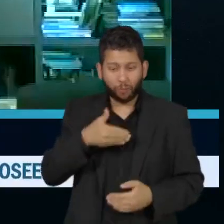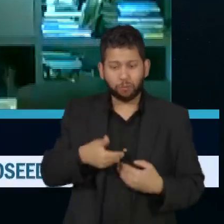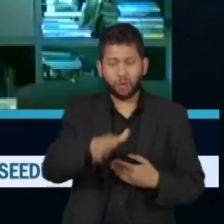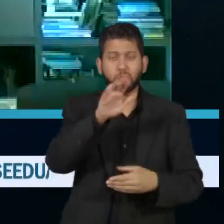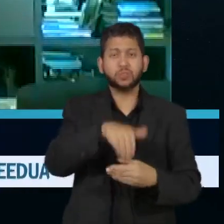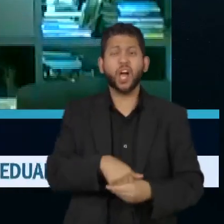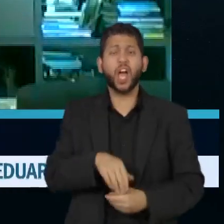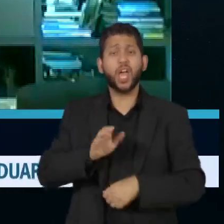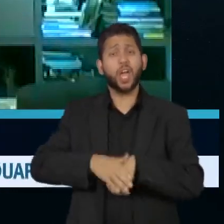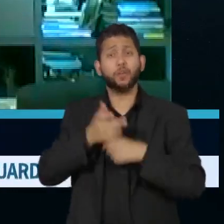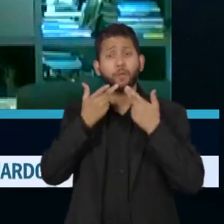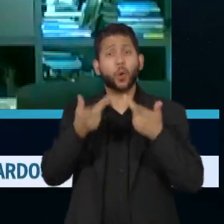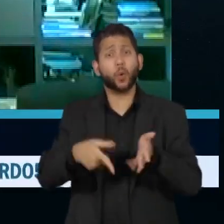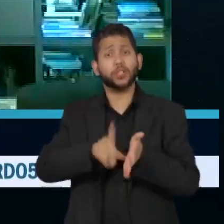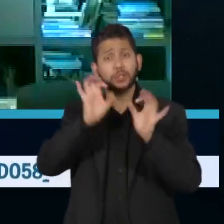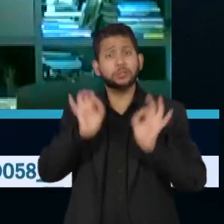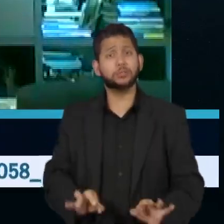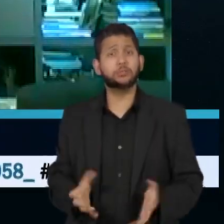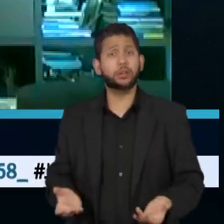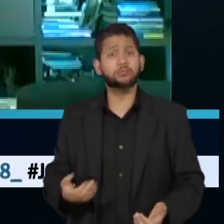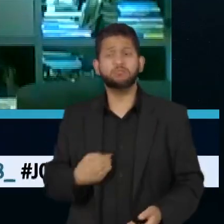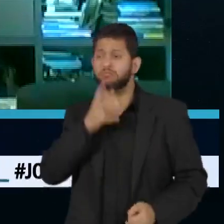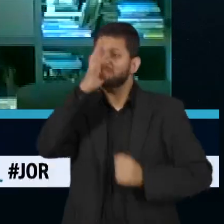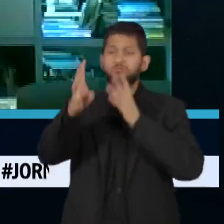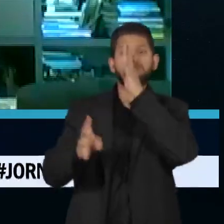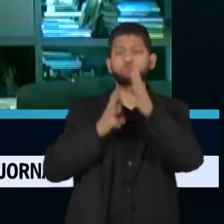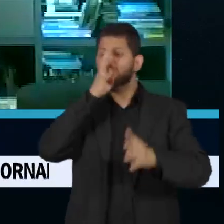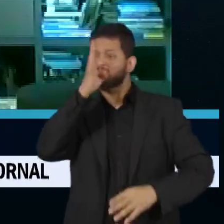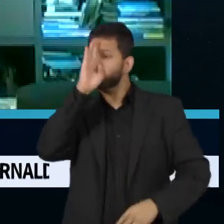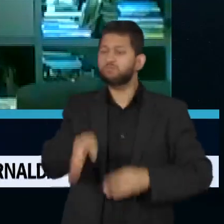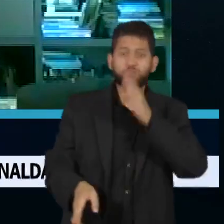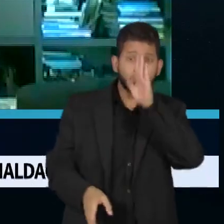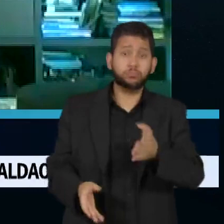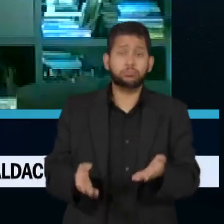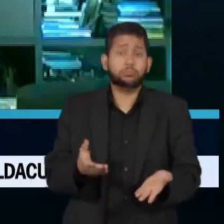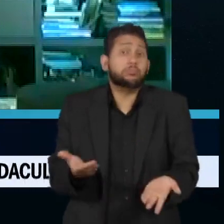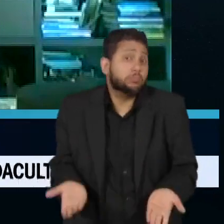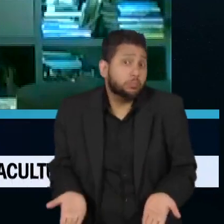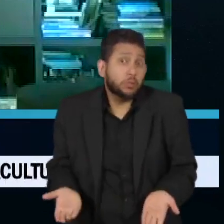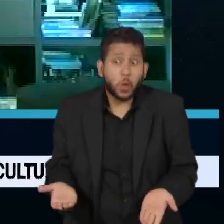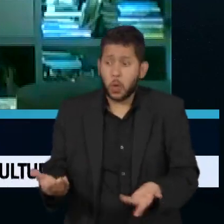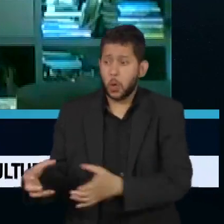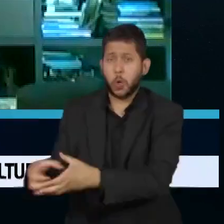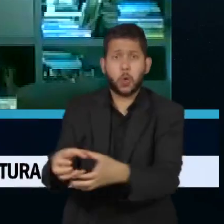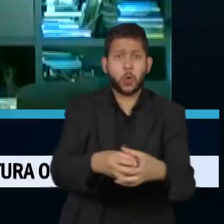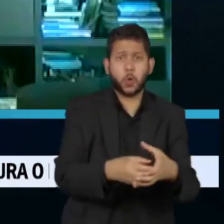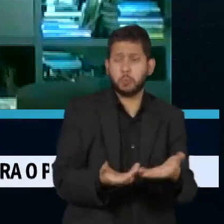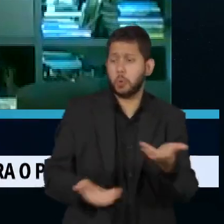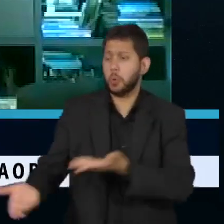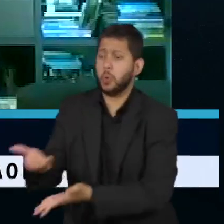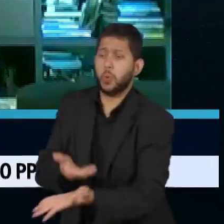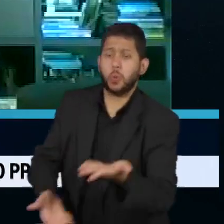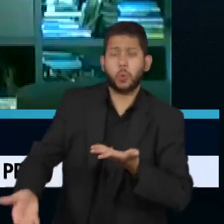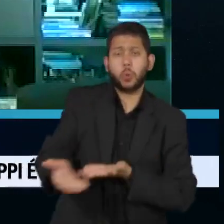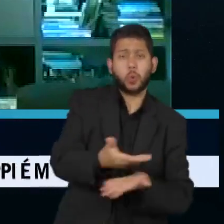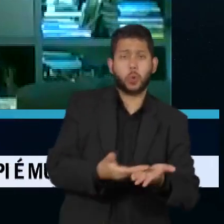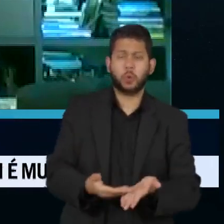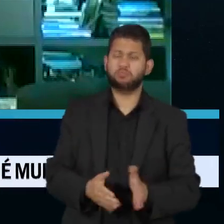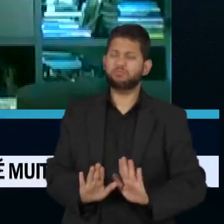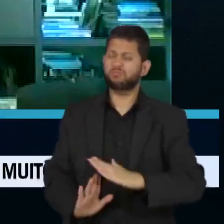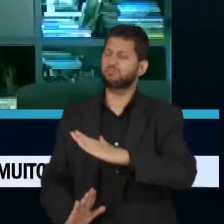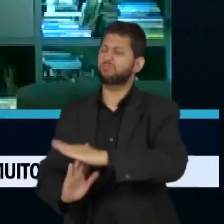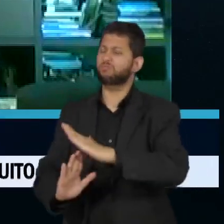não vou estar sob pressão de barganhas clientelistas. Eu vou governar sem